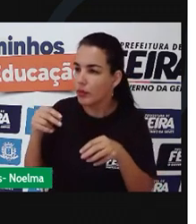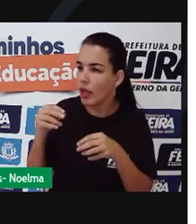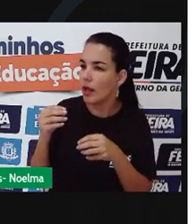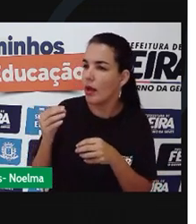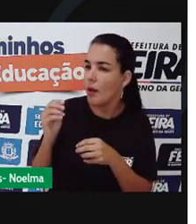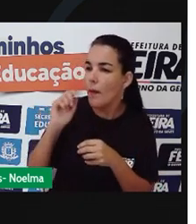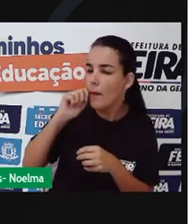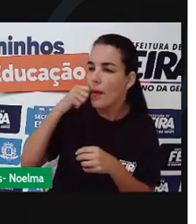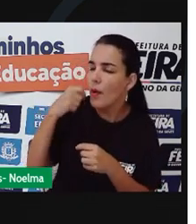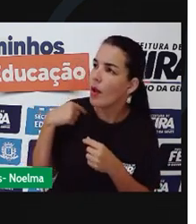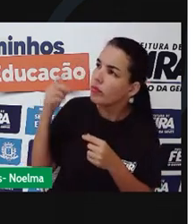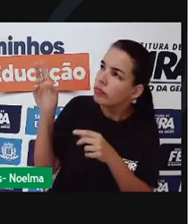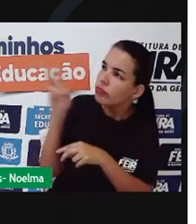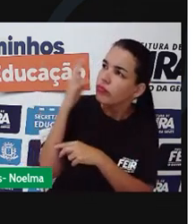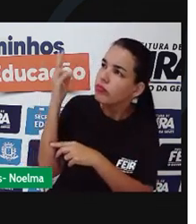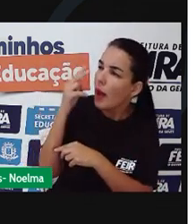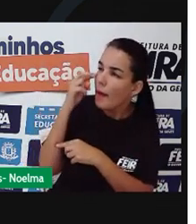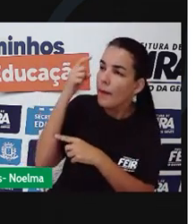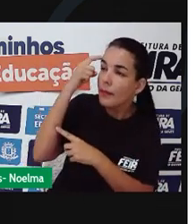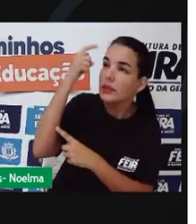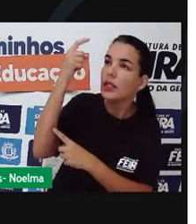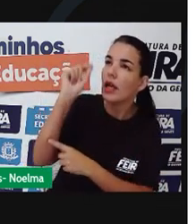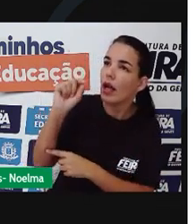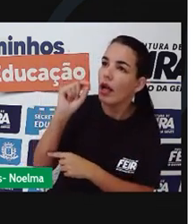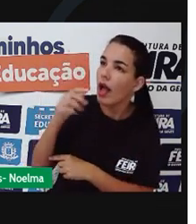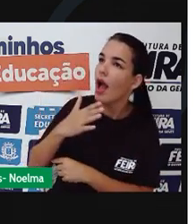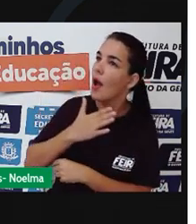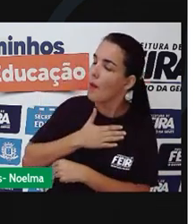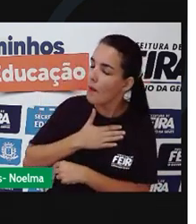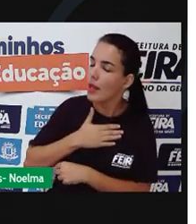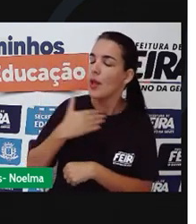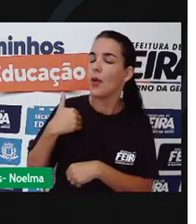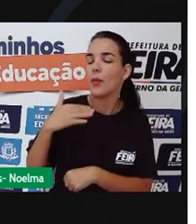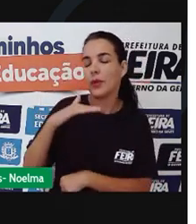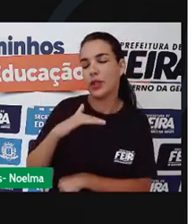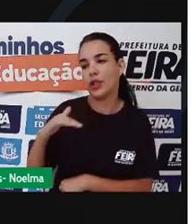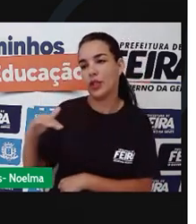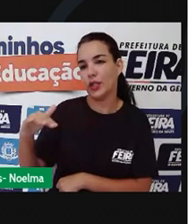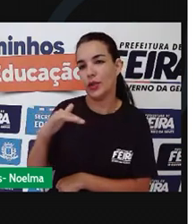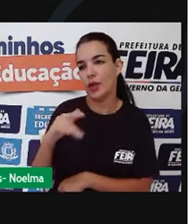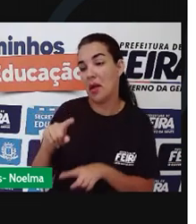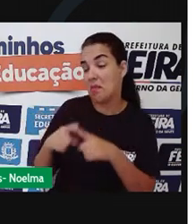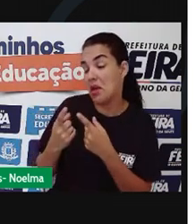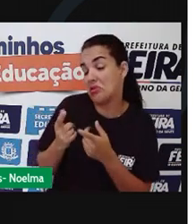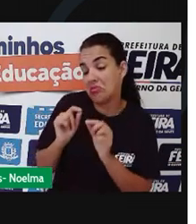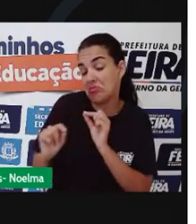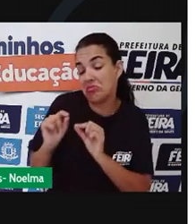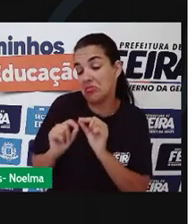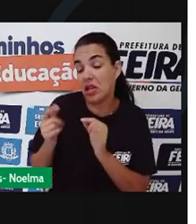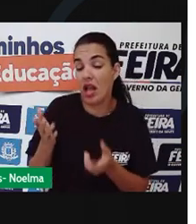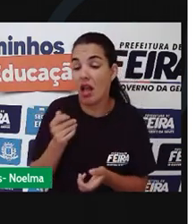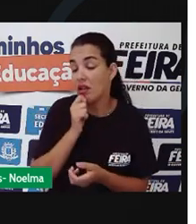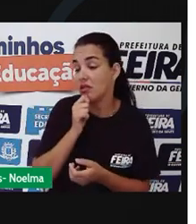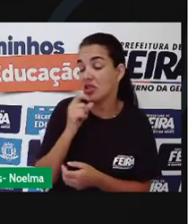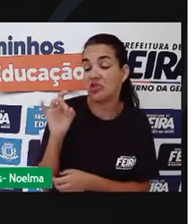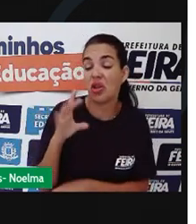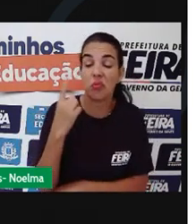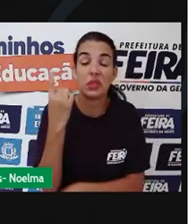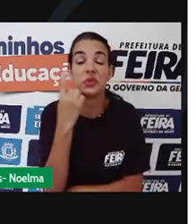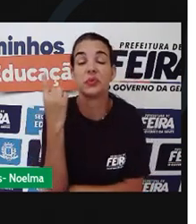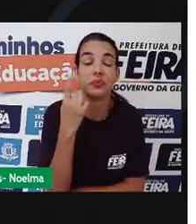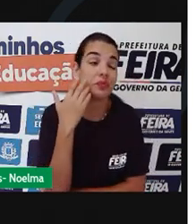bater neles e pensaria. Ah, o meu menino. Mas por enquanto, você é só mais um.